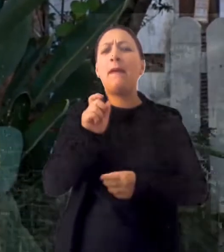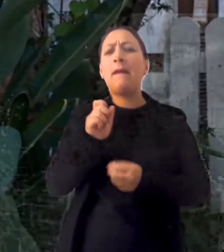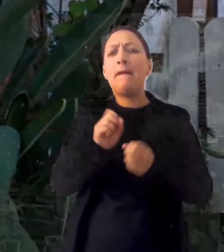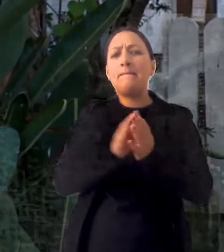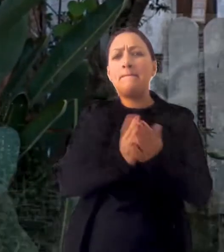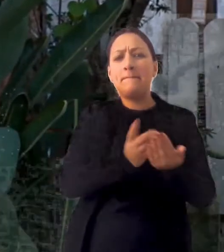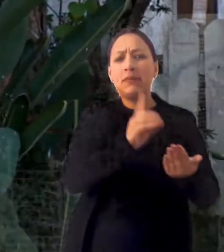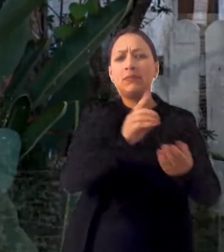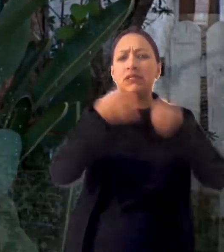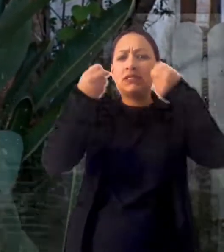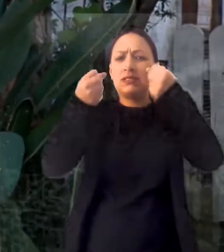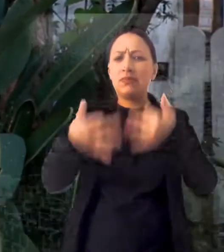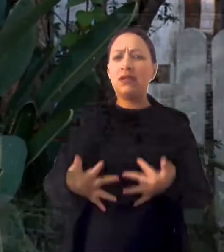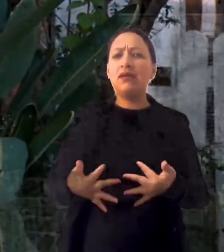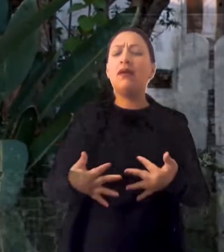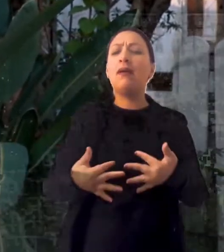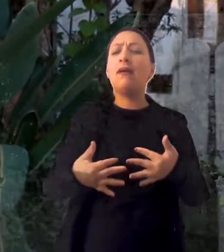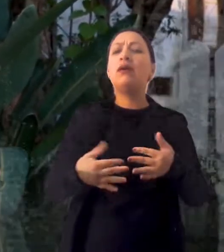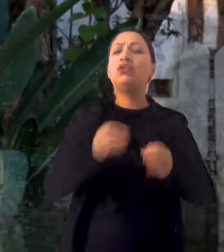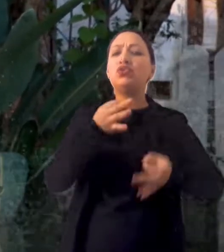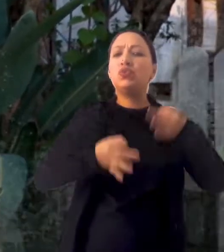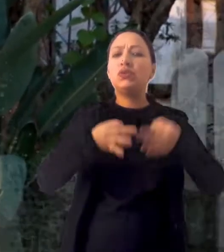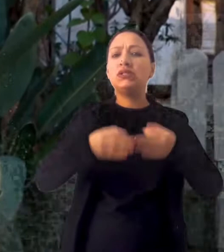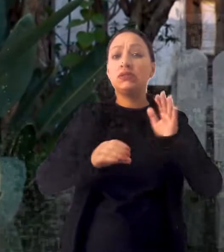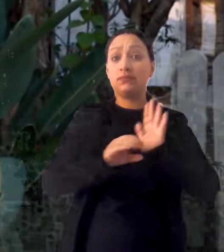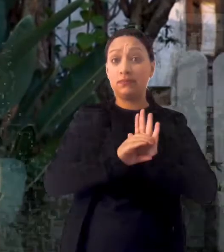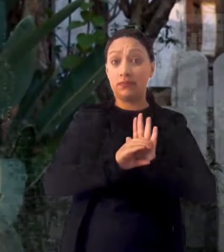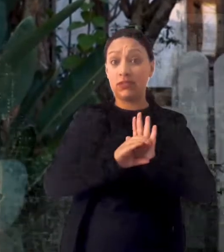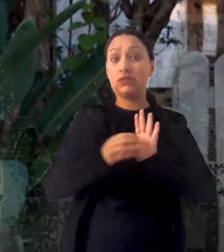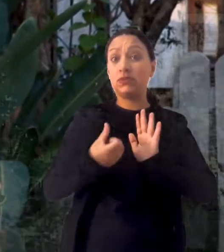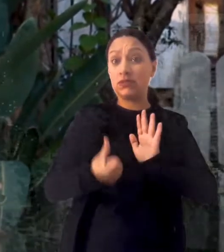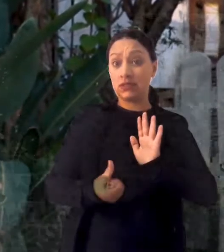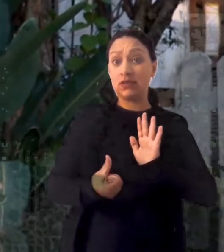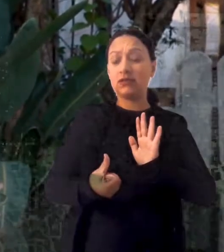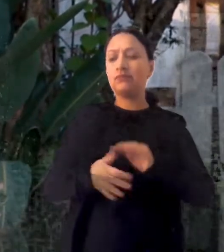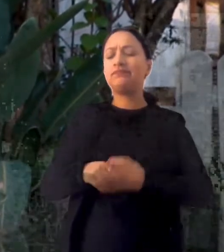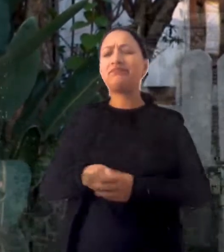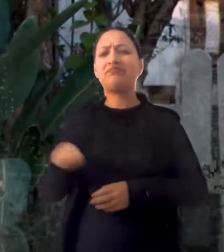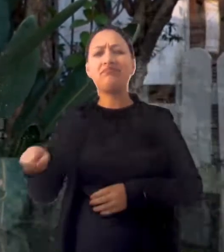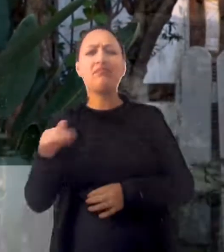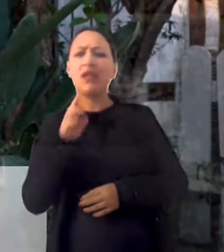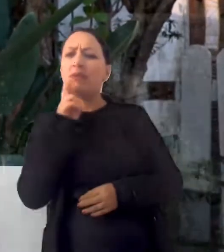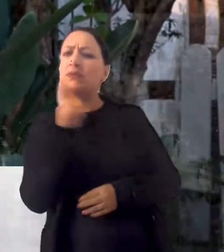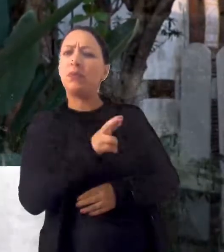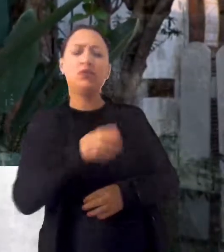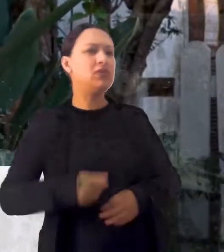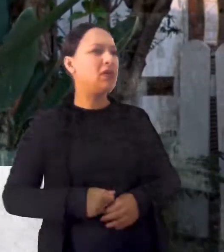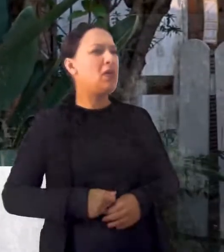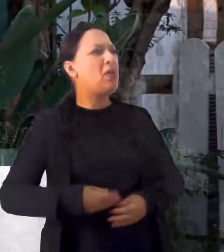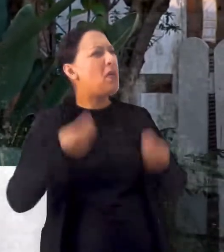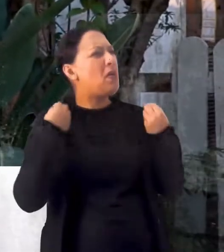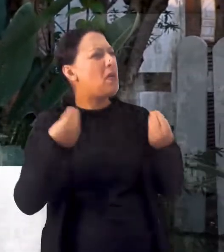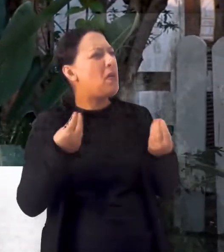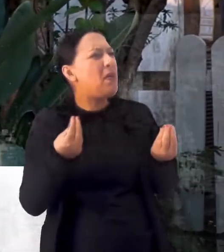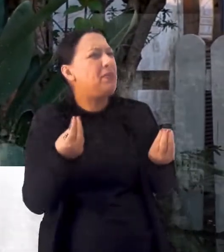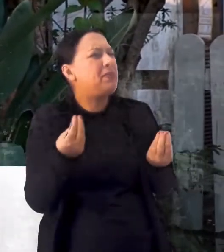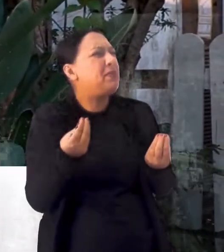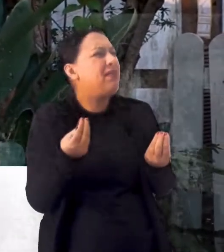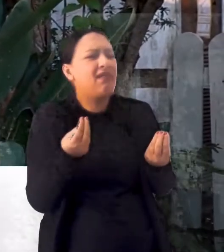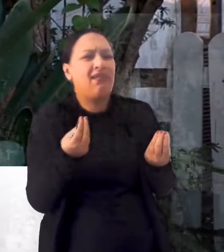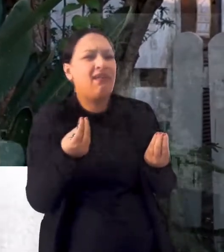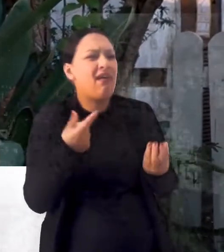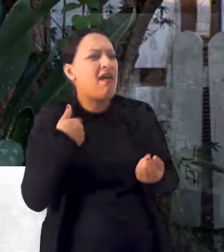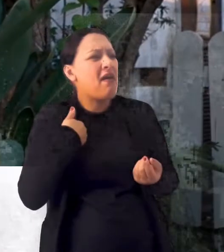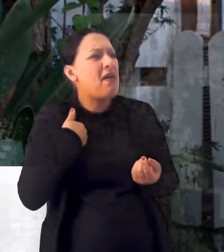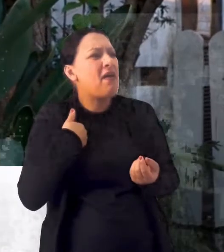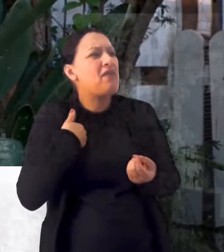foi criado. E a palavra do Senhor vai dizer que Gideão está lá no livro de Juízes, capítulo 6, versículo 15, e ele diz, ai Senhor meu, com que